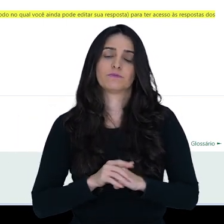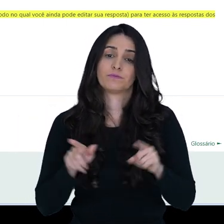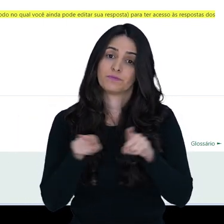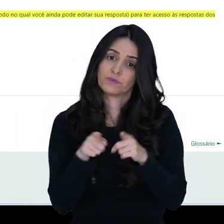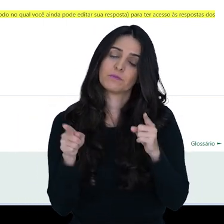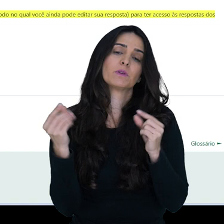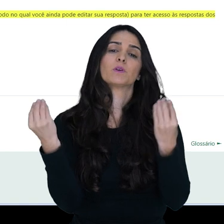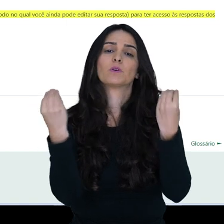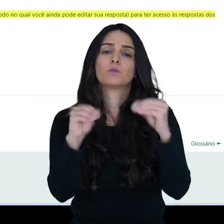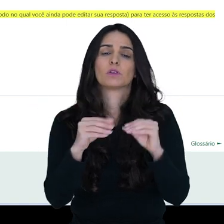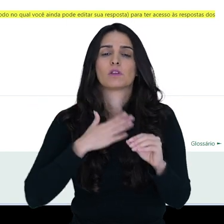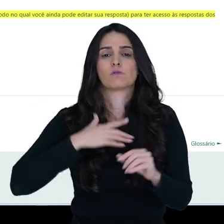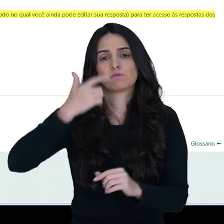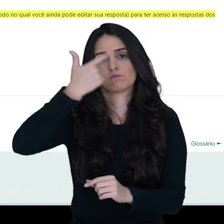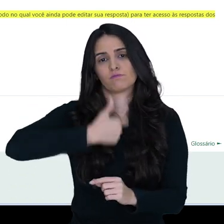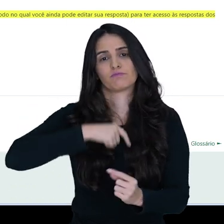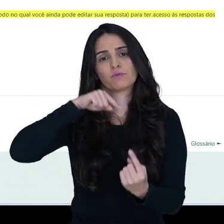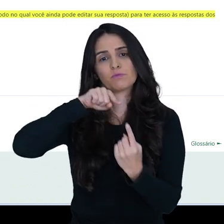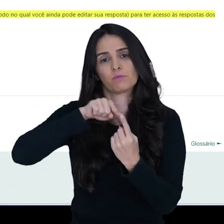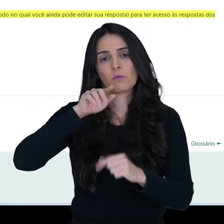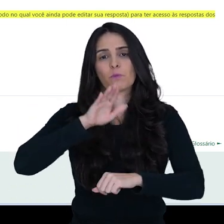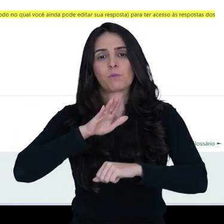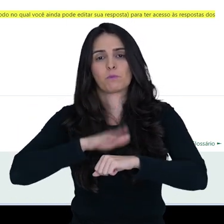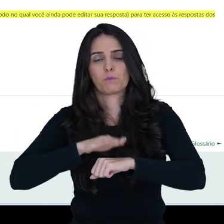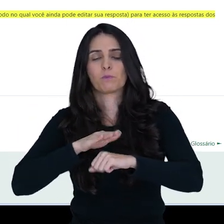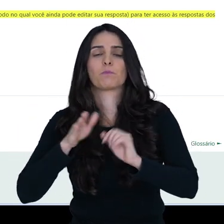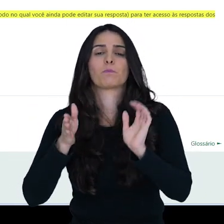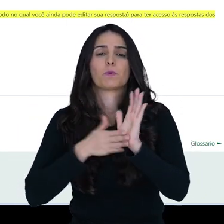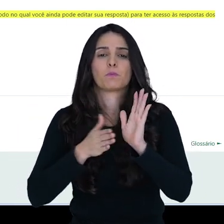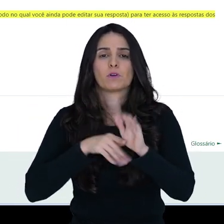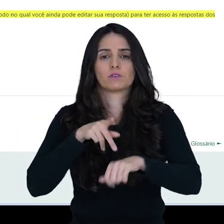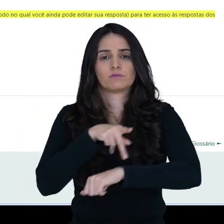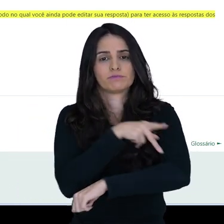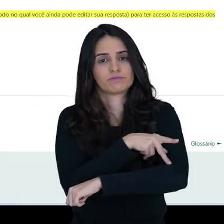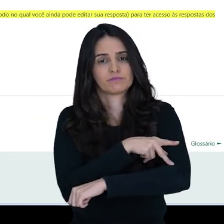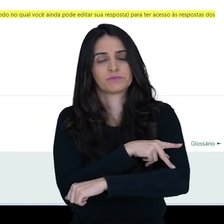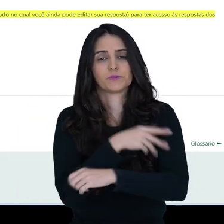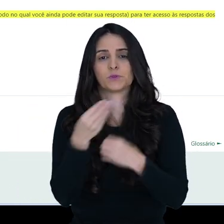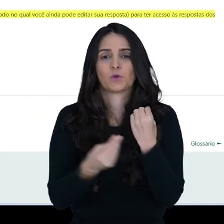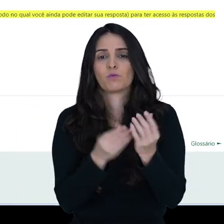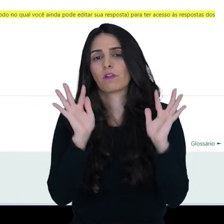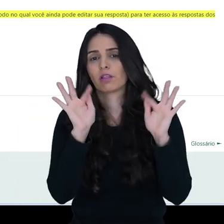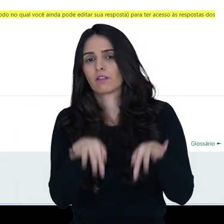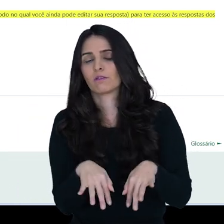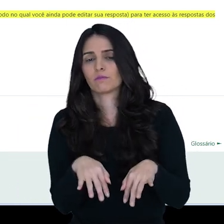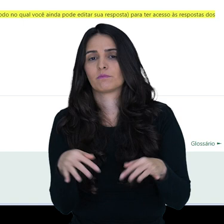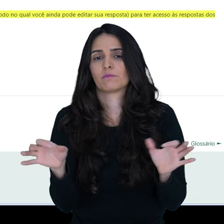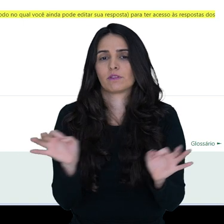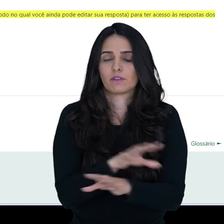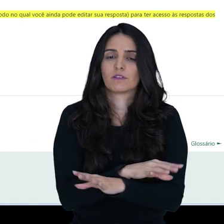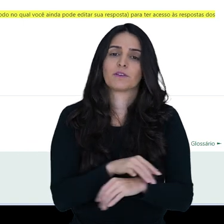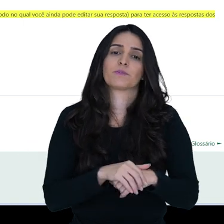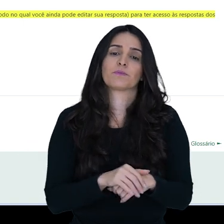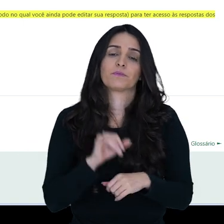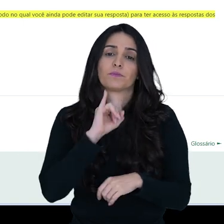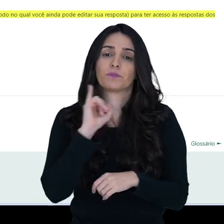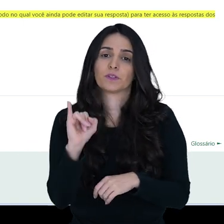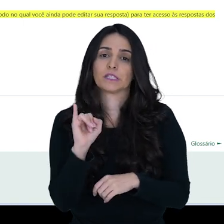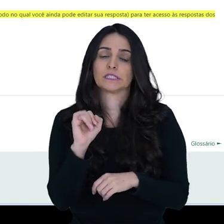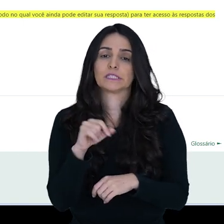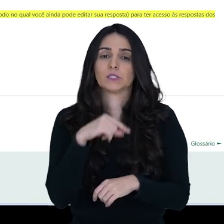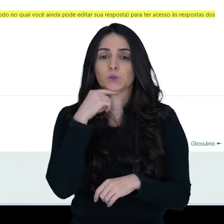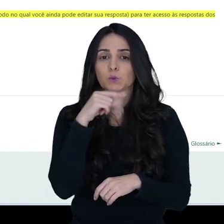e configurei também de acordo com os meus objetivos, a conclusão e etc. Mas, se eu não